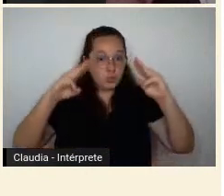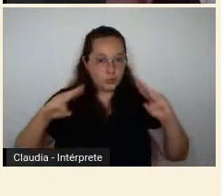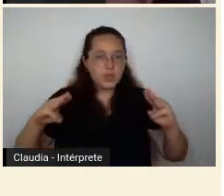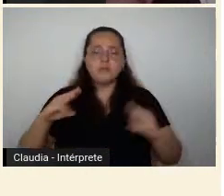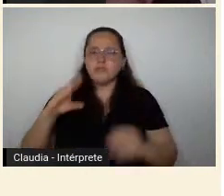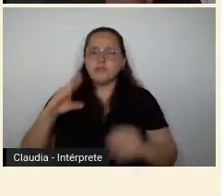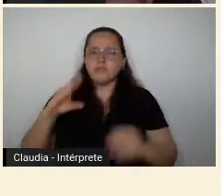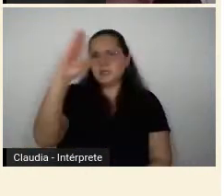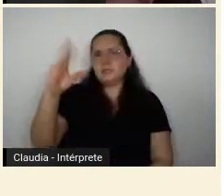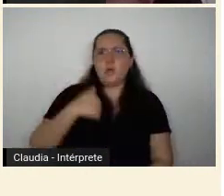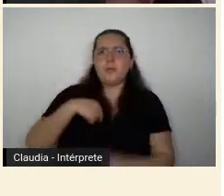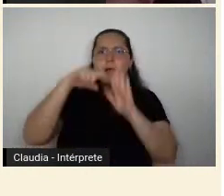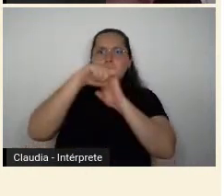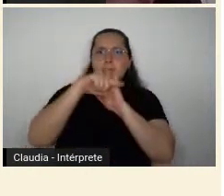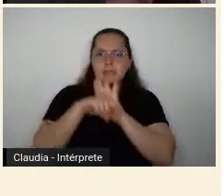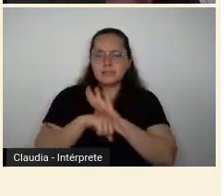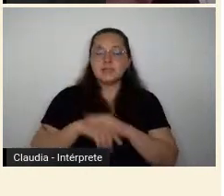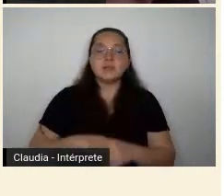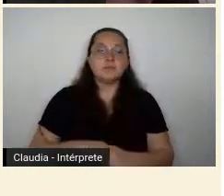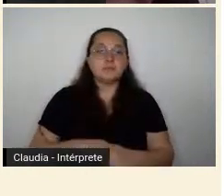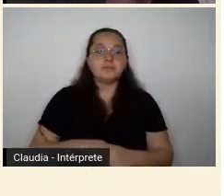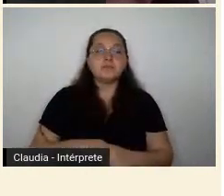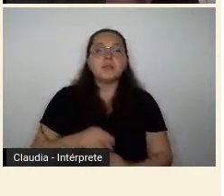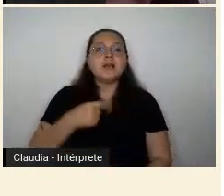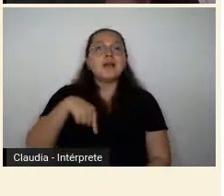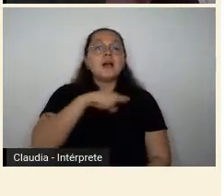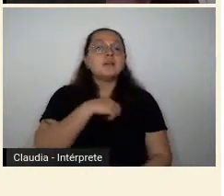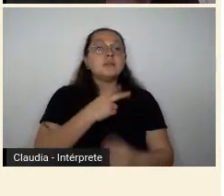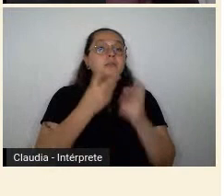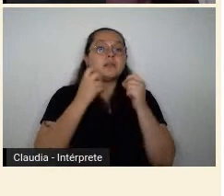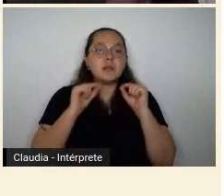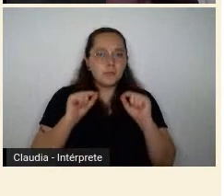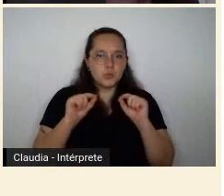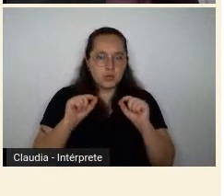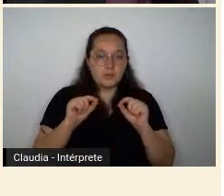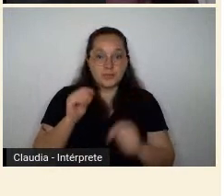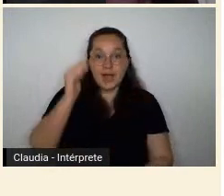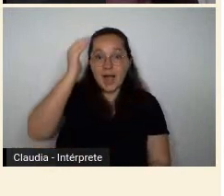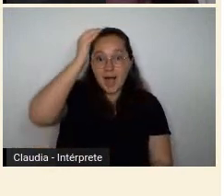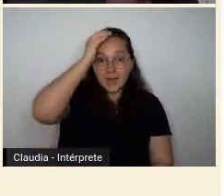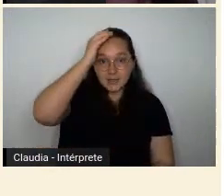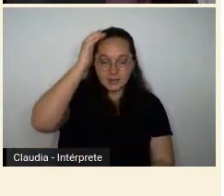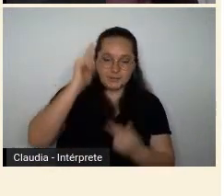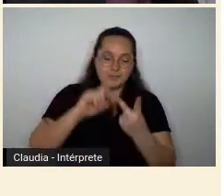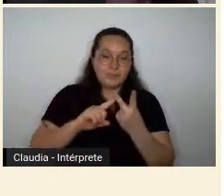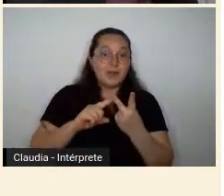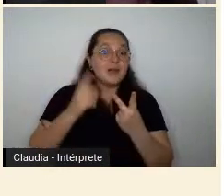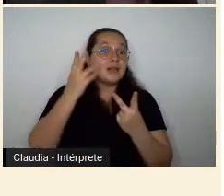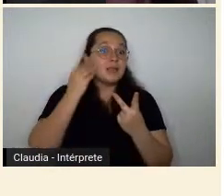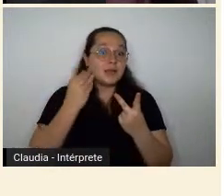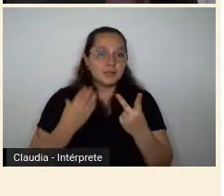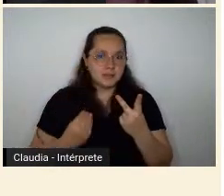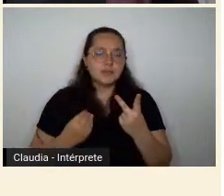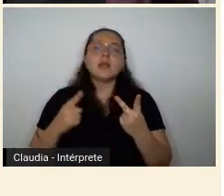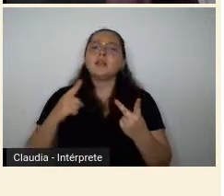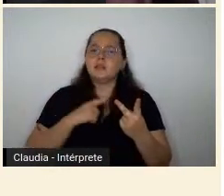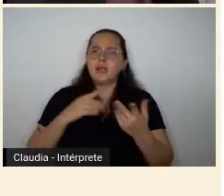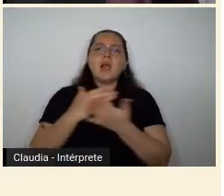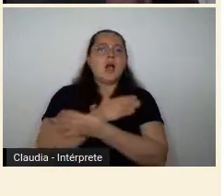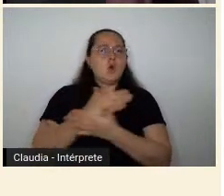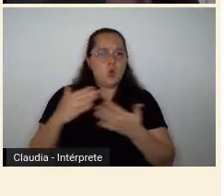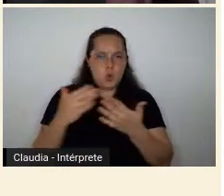prioritária, a gente percebe que, no caso de Anitta e Tarsila, Anitta, algumas obras entram na Pinacoteca por doação,